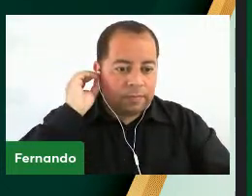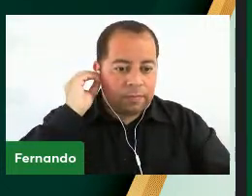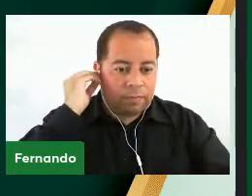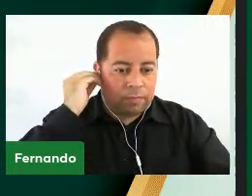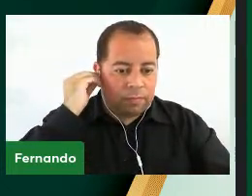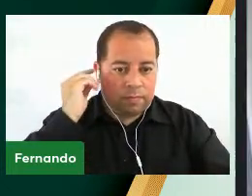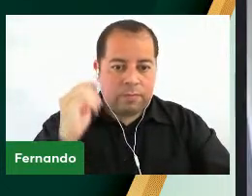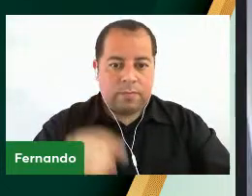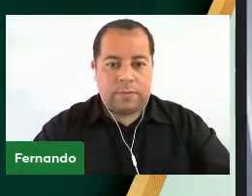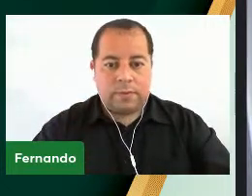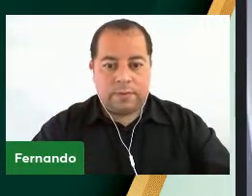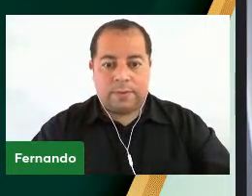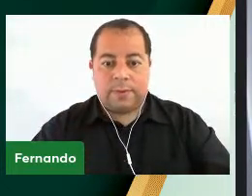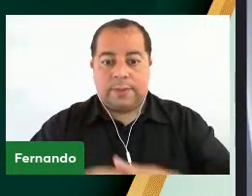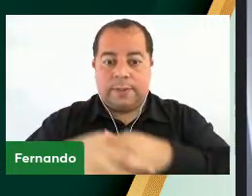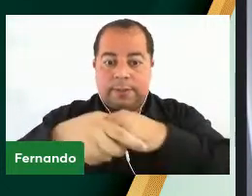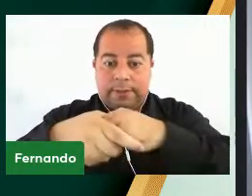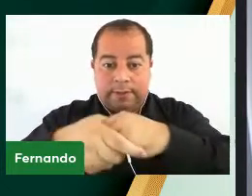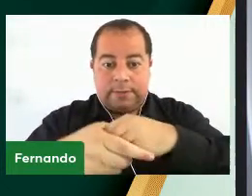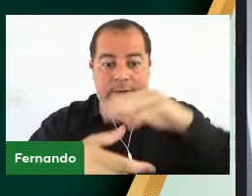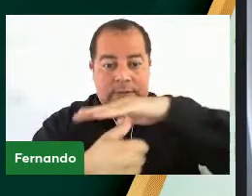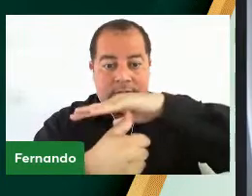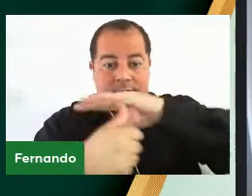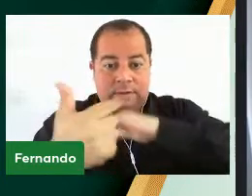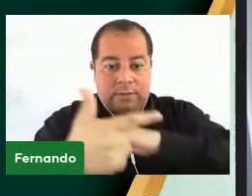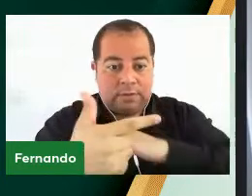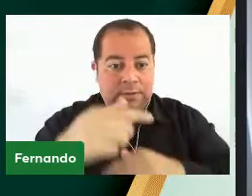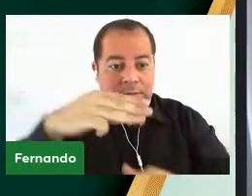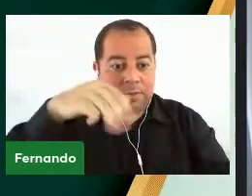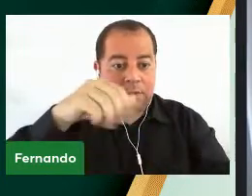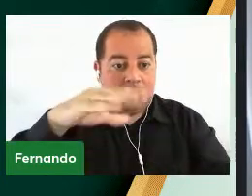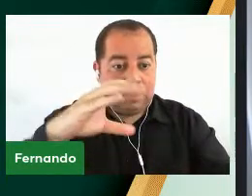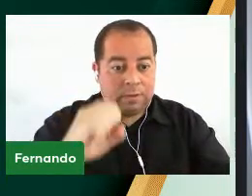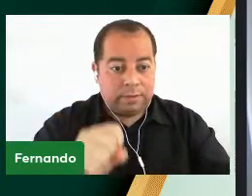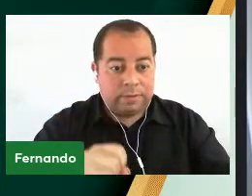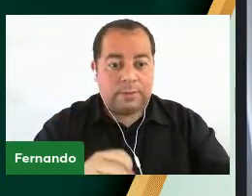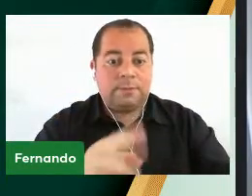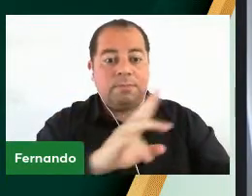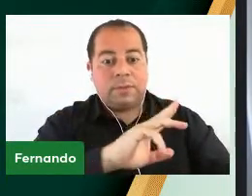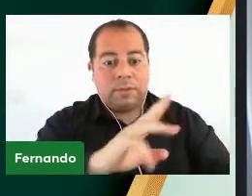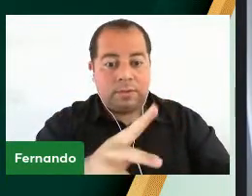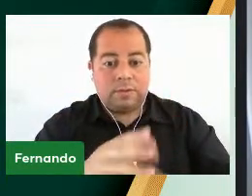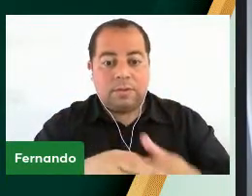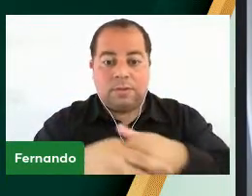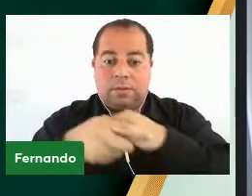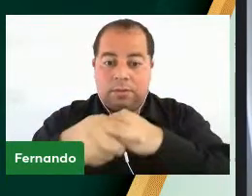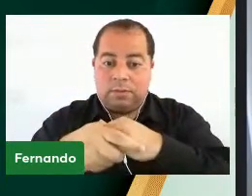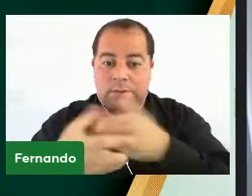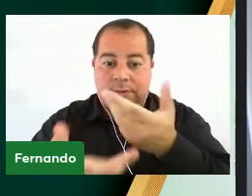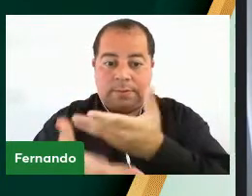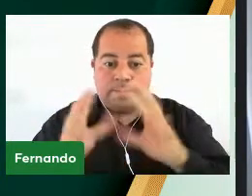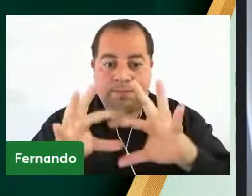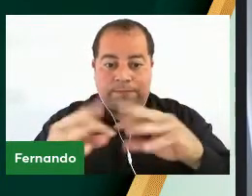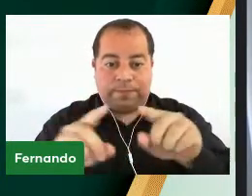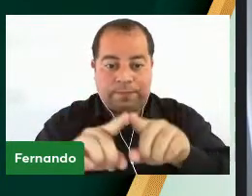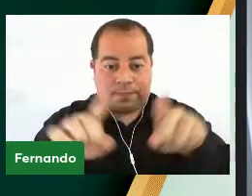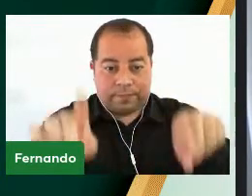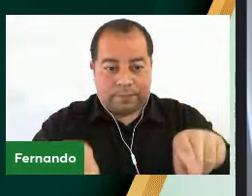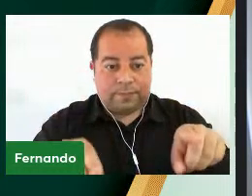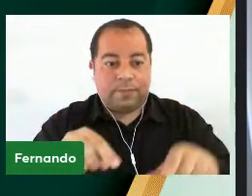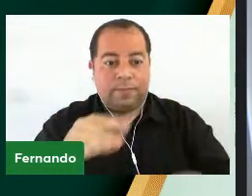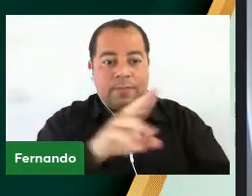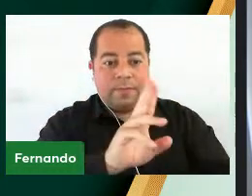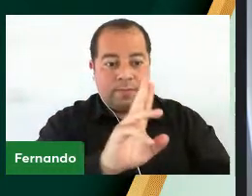Minha saudação Ao vice-reitor Marcos Queirol E em seu nome Cumprimento Todos os Servidores E servidoras